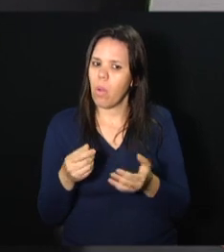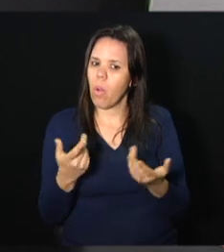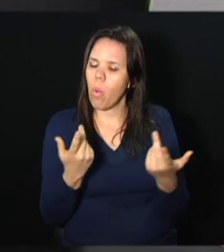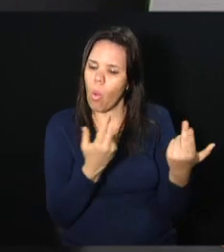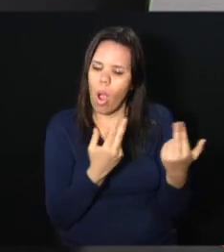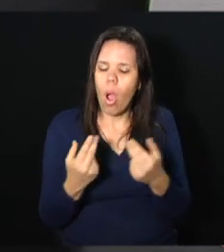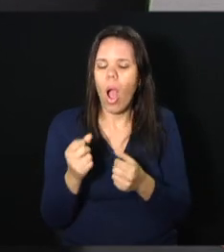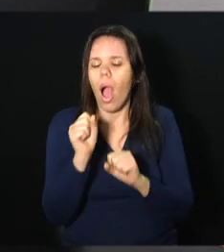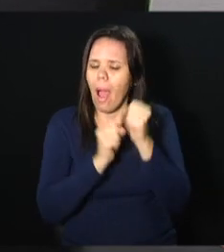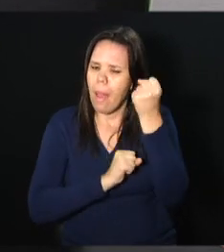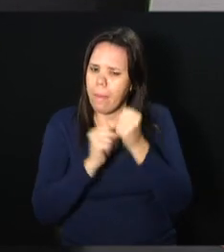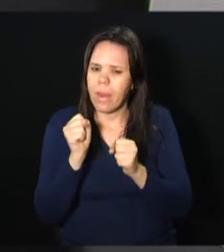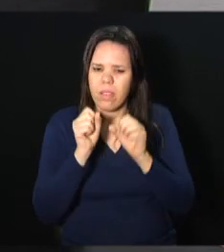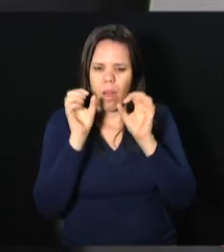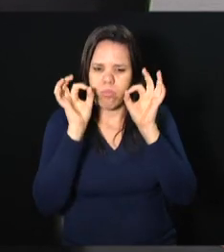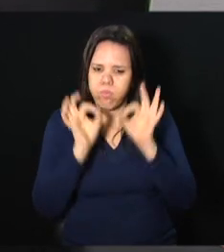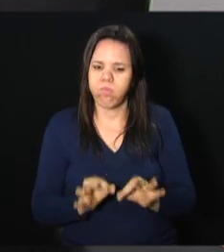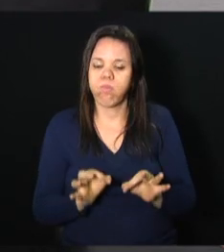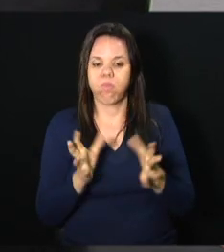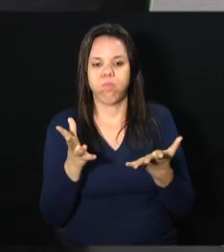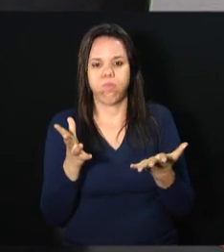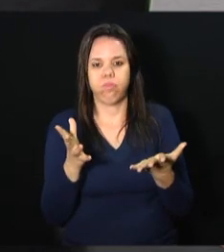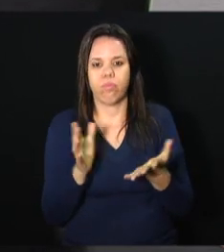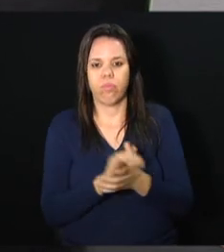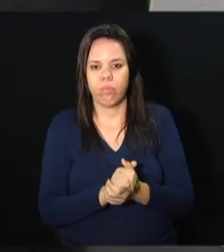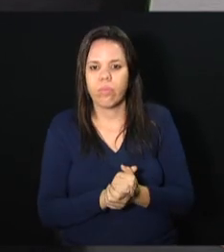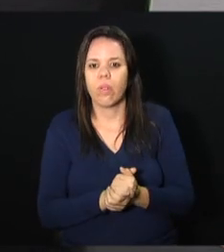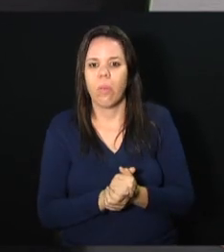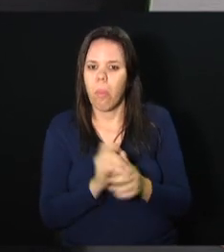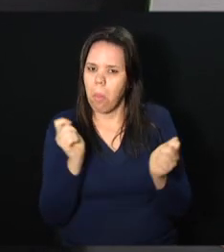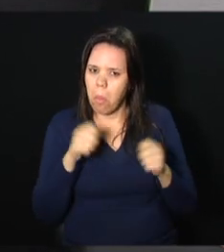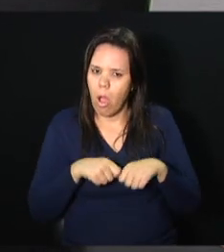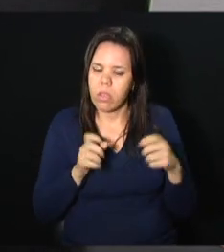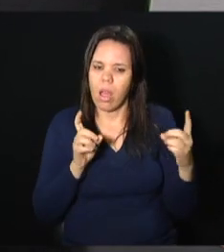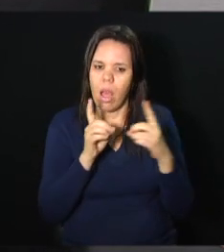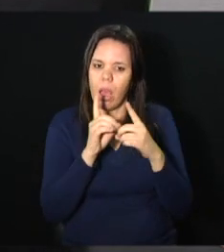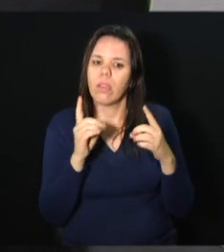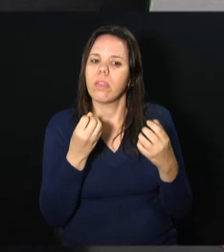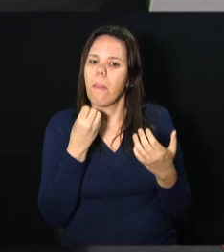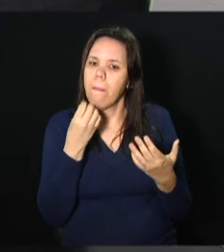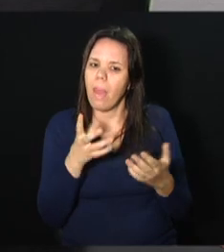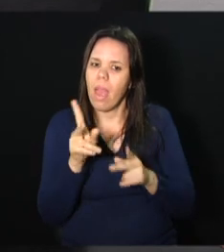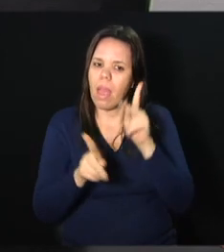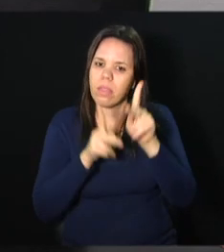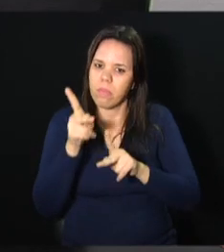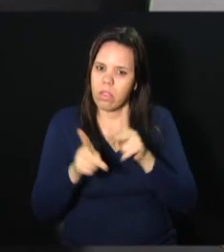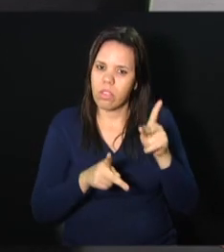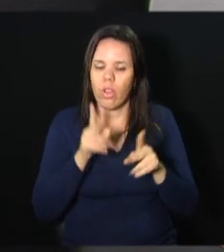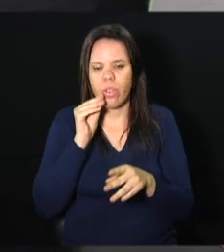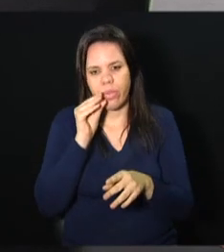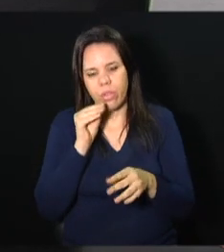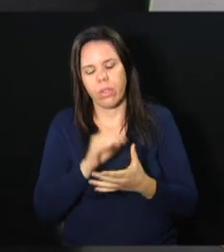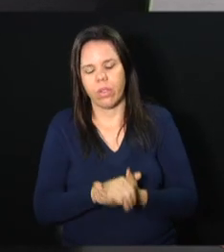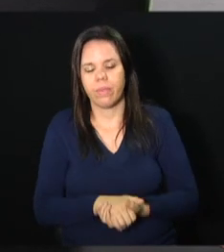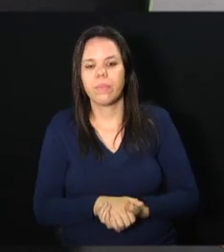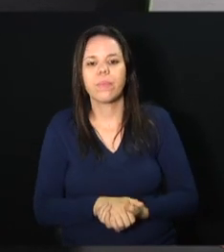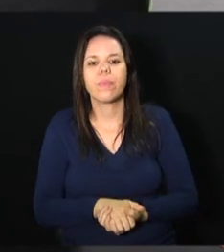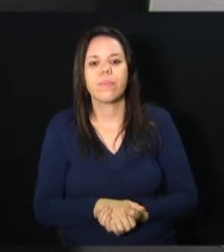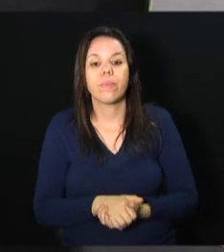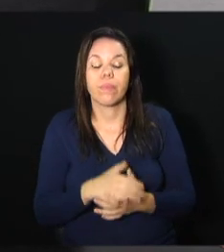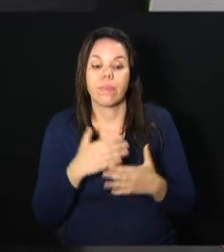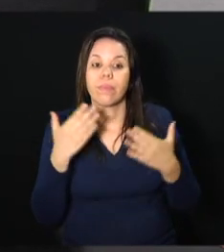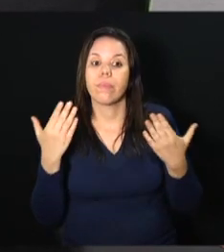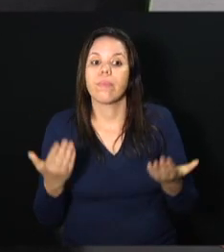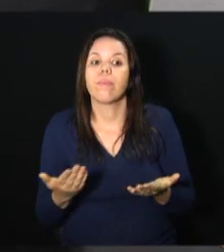esteja em ordem para que ela possa atender bem o público e atender bem seus funcionários. E então,